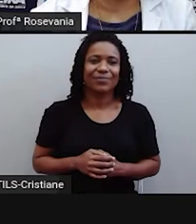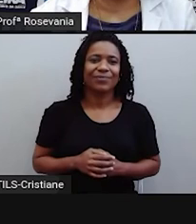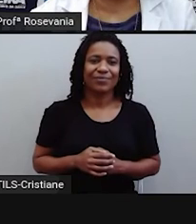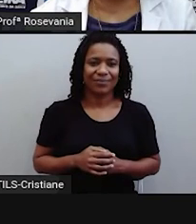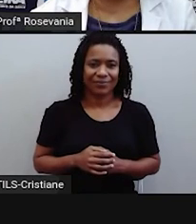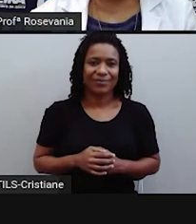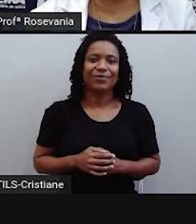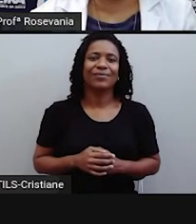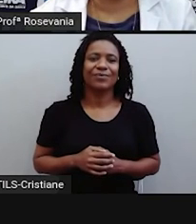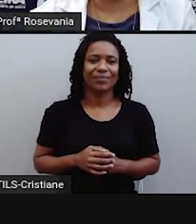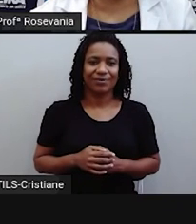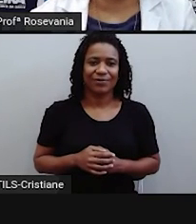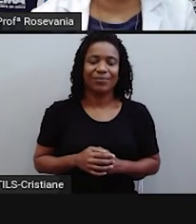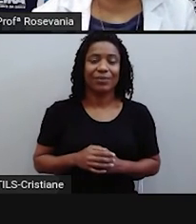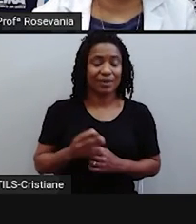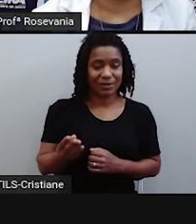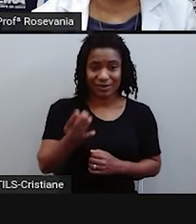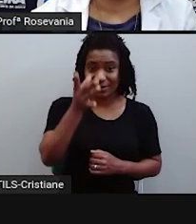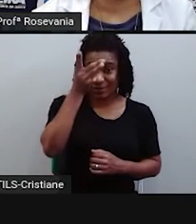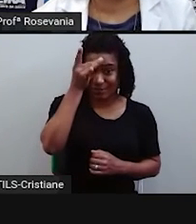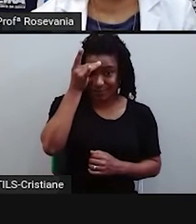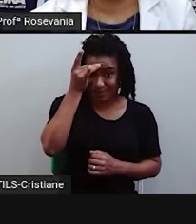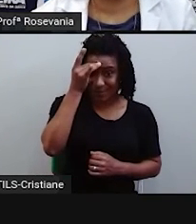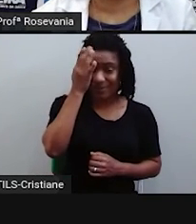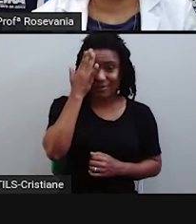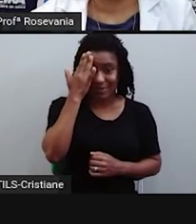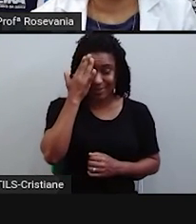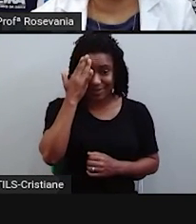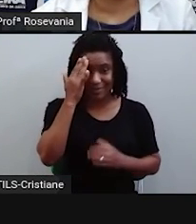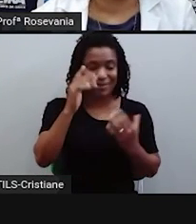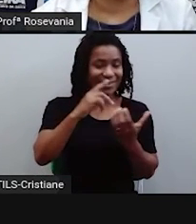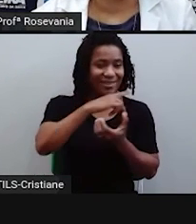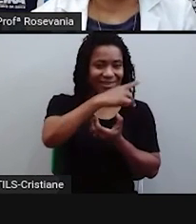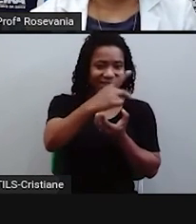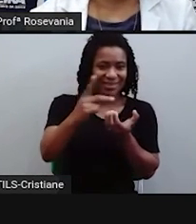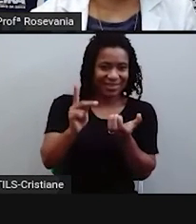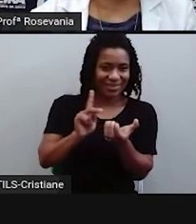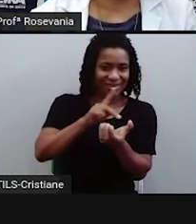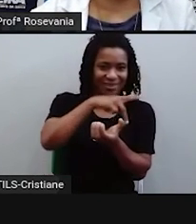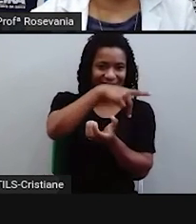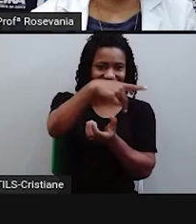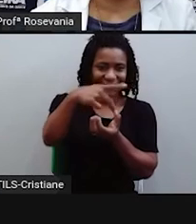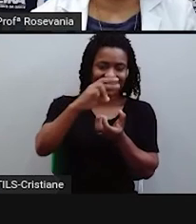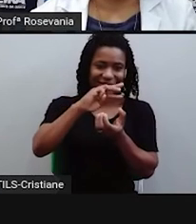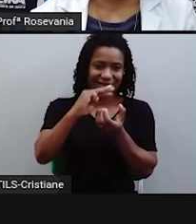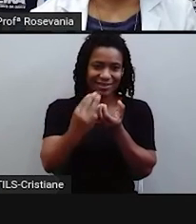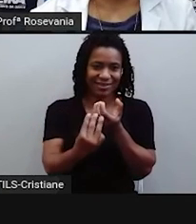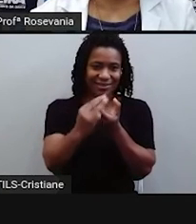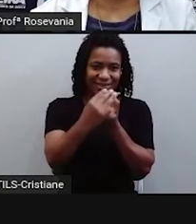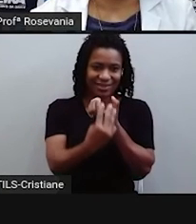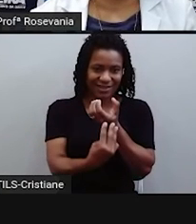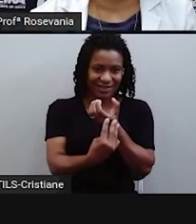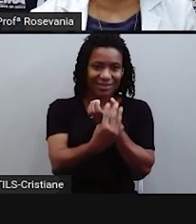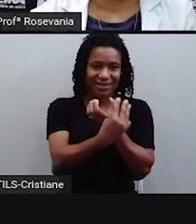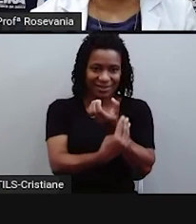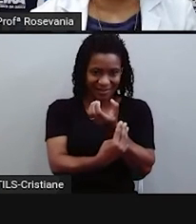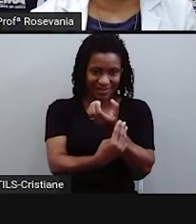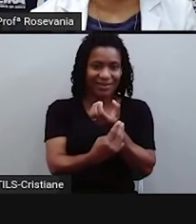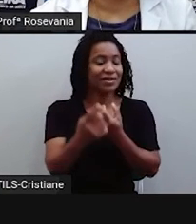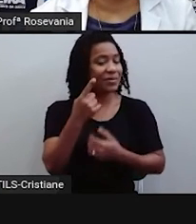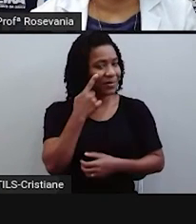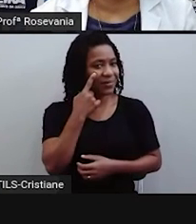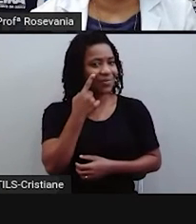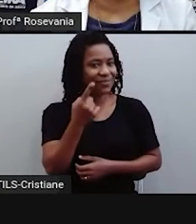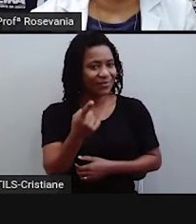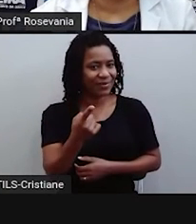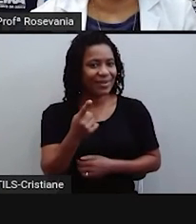informações que eu tenho, né, dos meus paralelos, as minhas latitudes e vou juntar